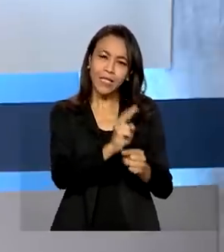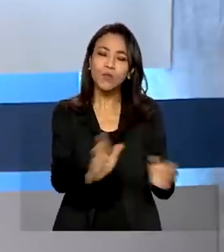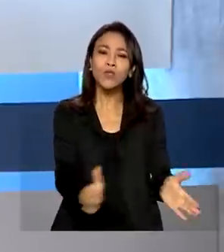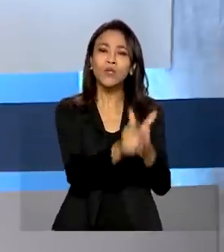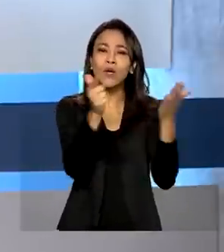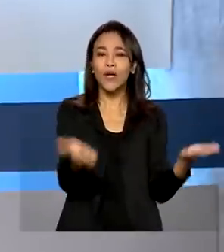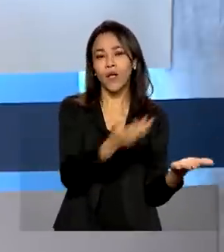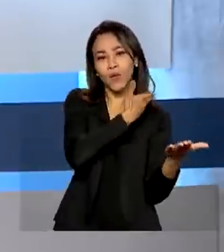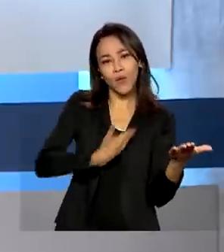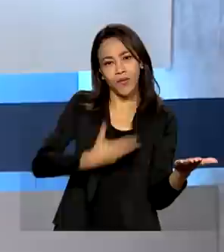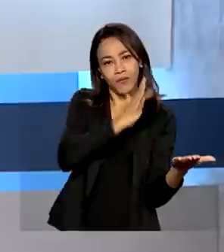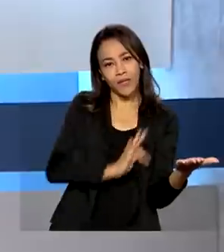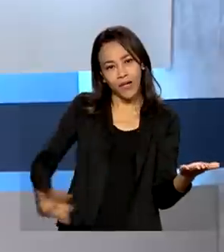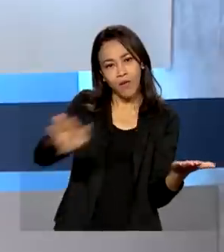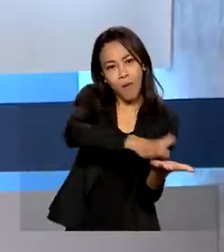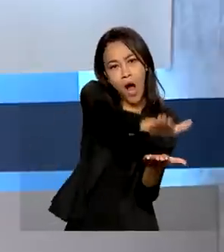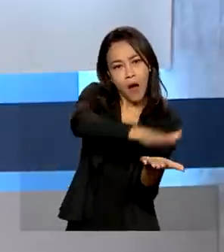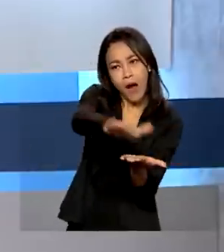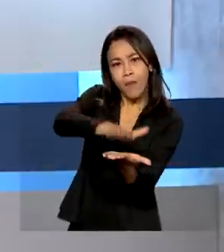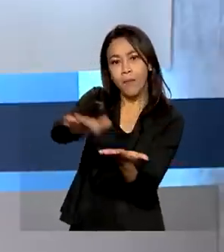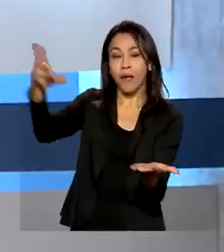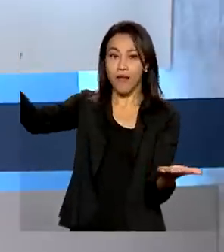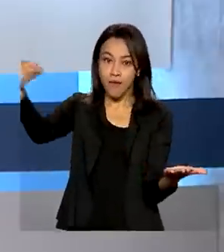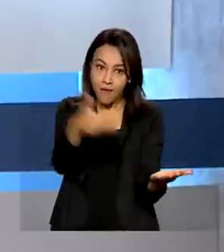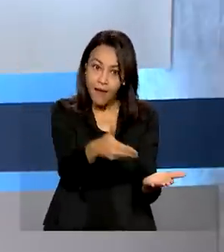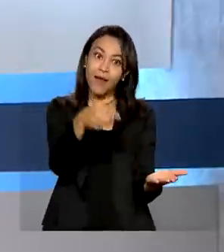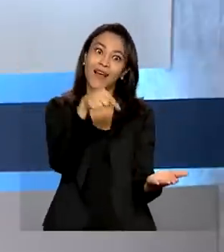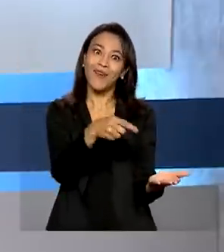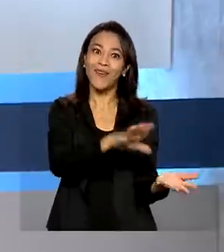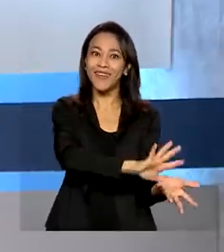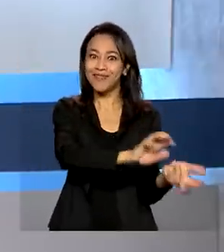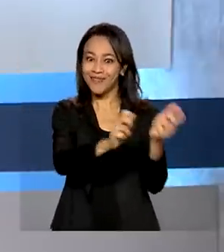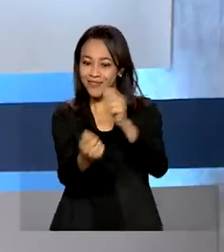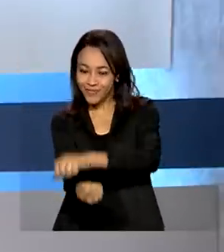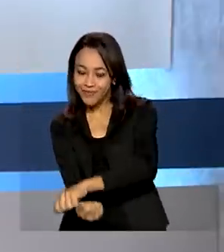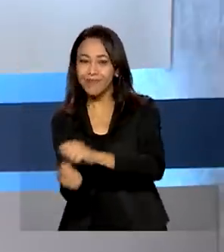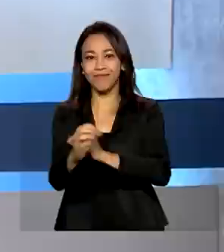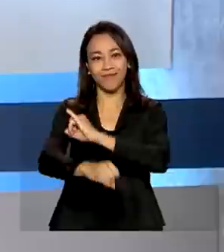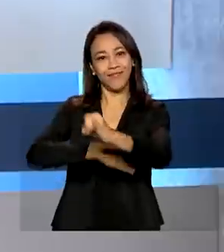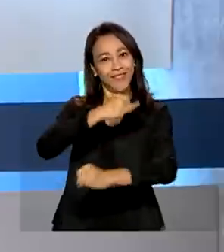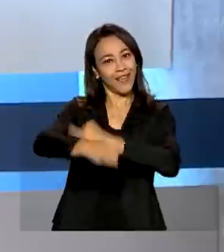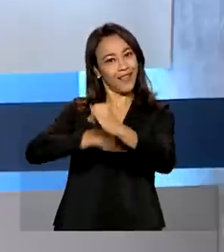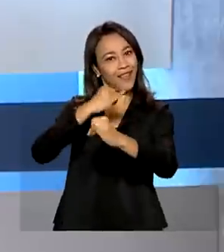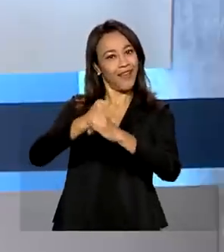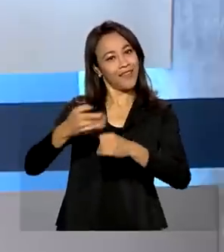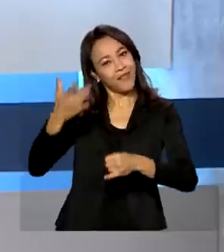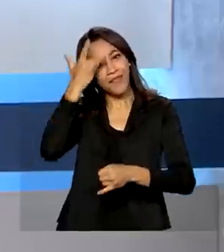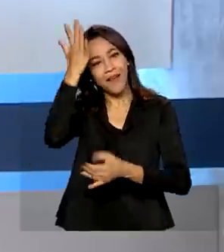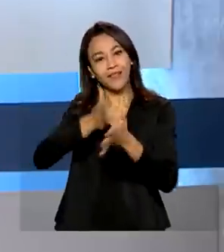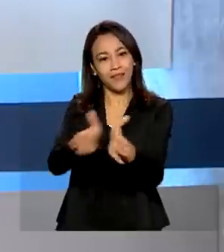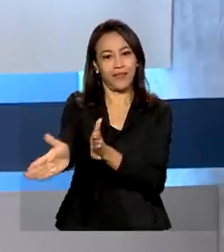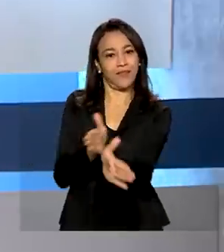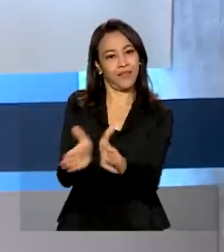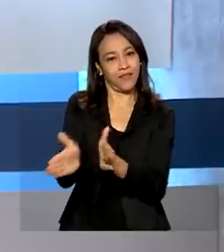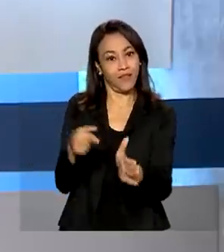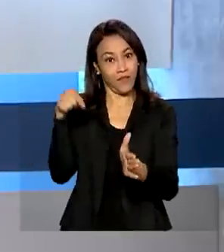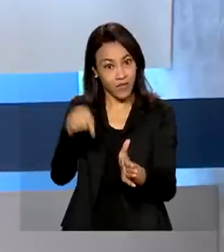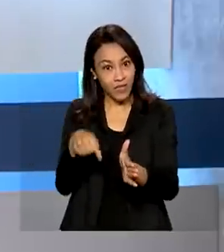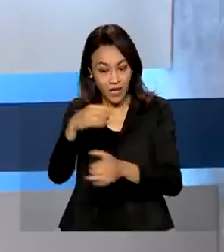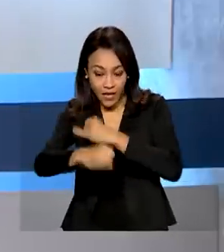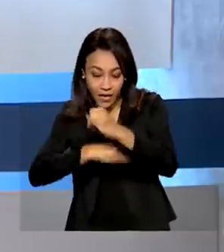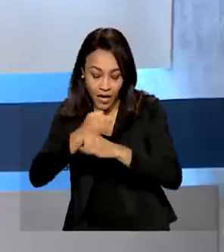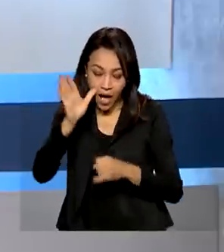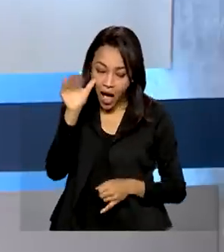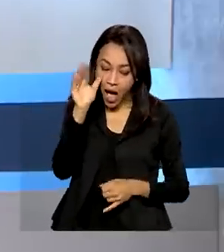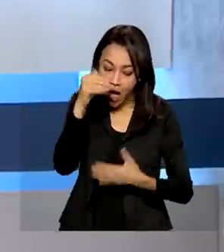país. E com a modernização, a instituição entrou na era digital para se tornar mais acessível. Na versão online, o